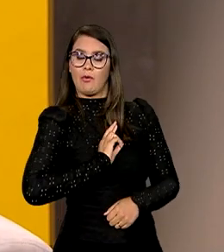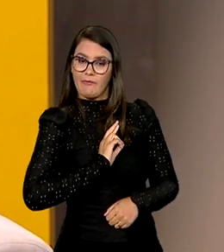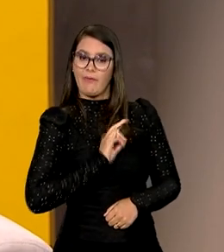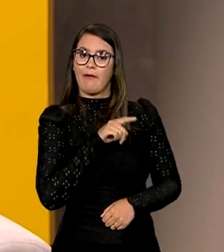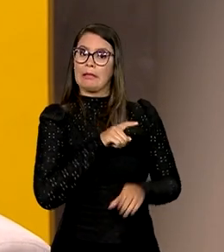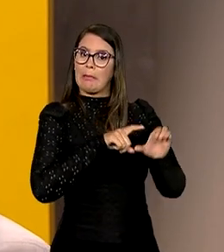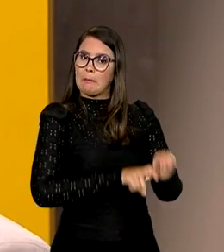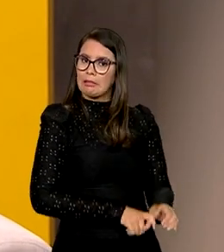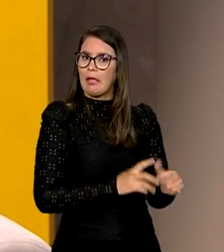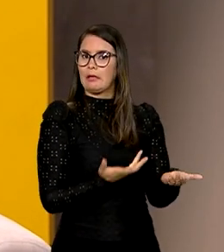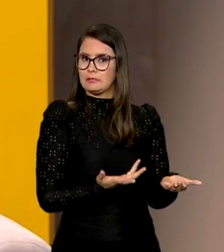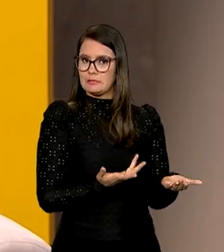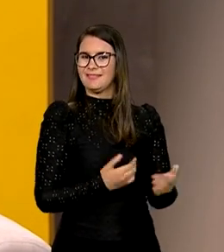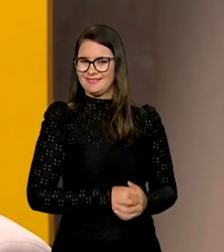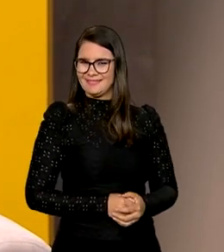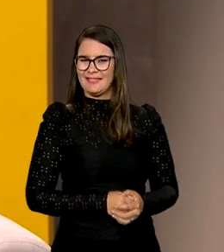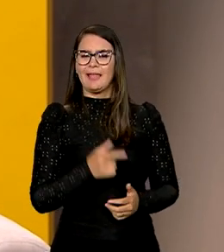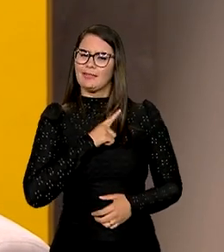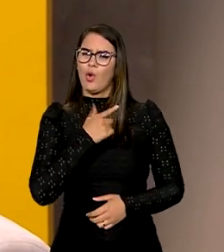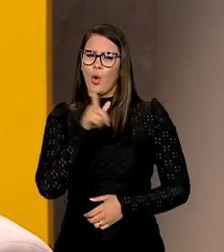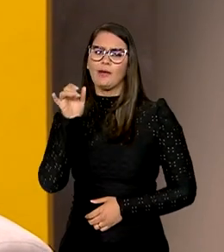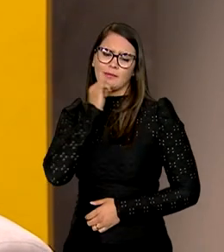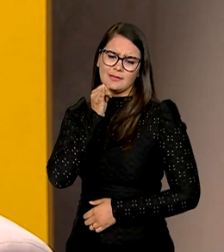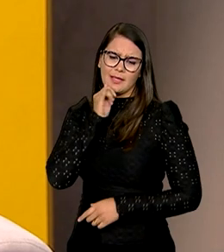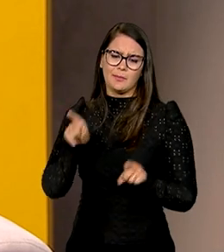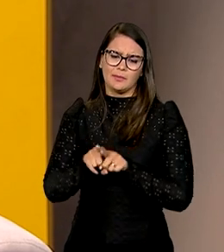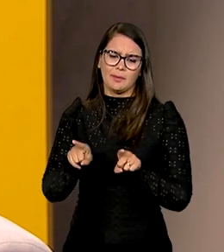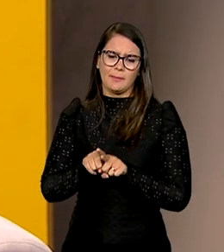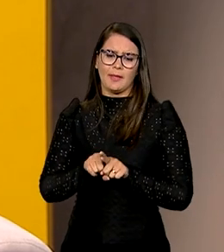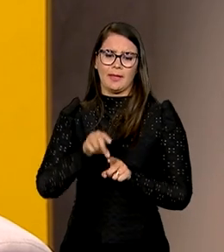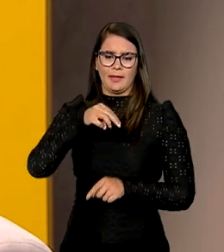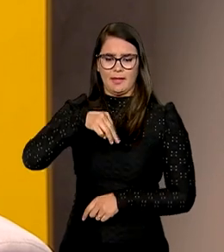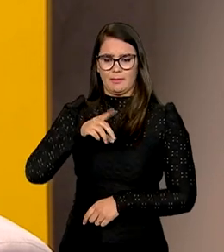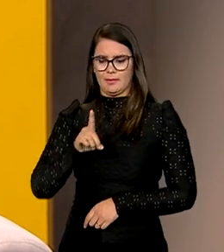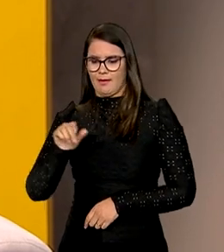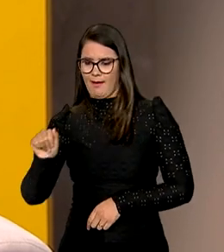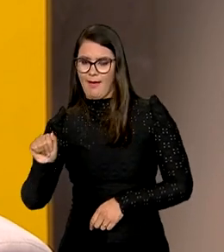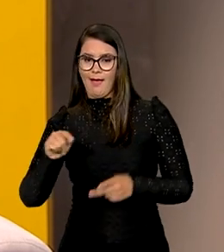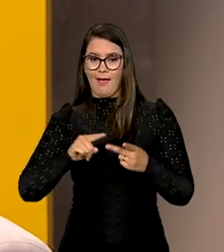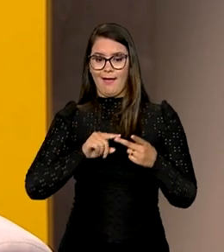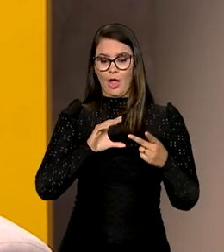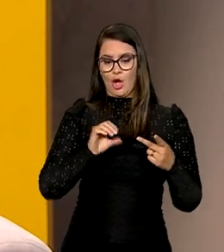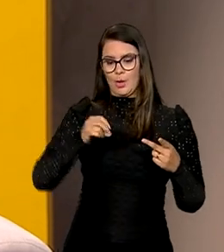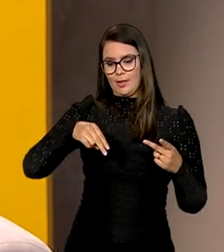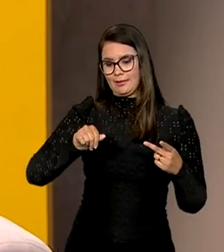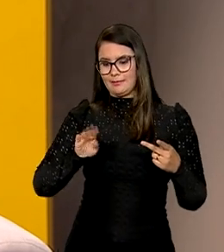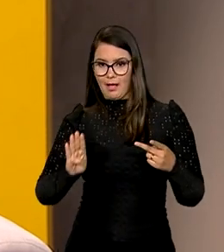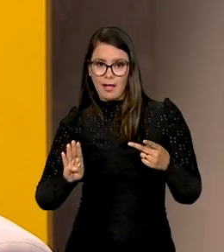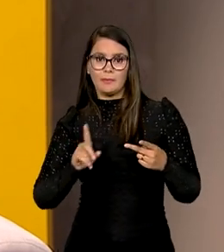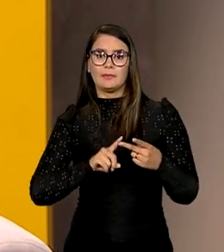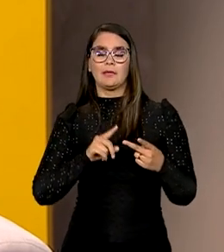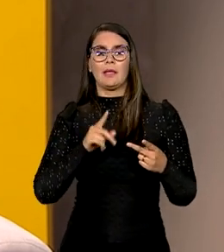pendência do convênio. Mas tem outros exemplos, né? Por exemplo, o MDA e a Conab têm um programa, que é o PAA,